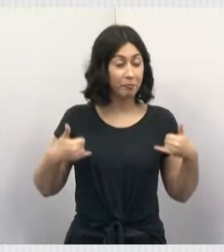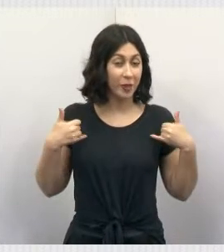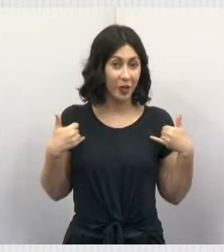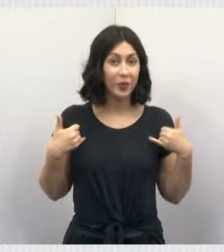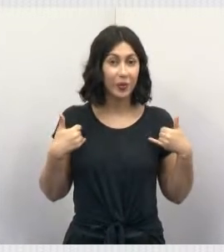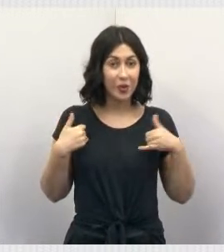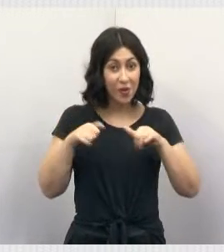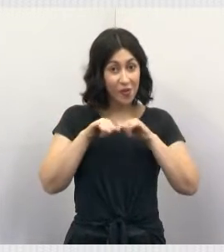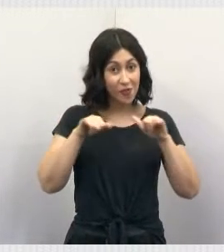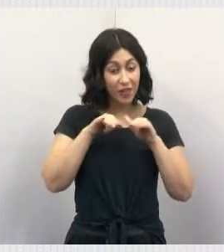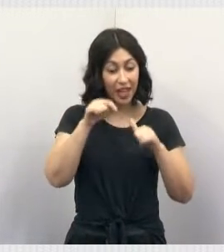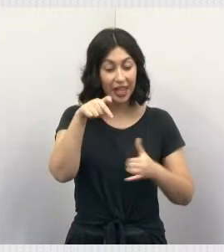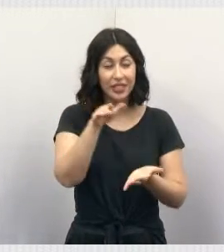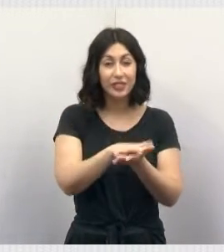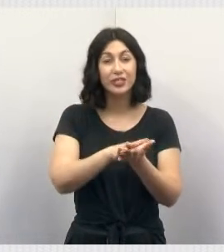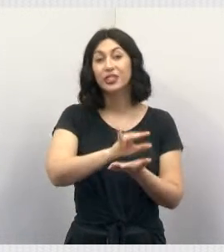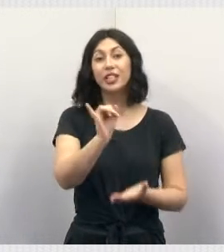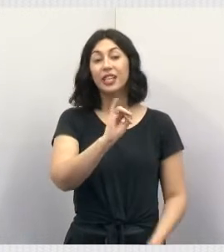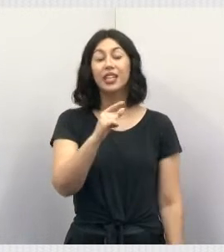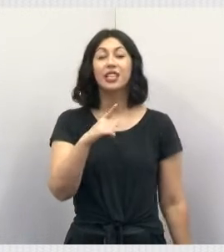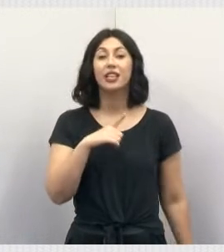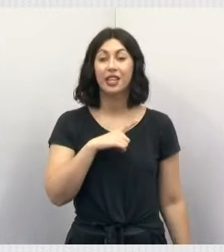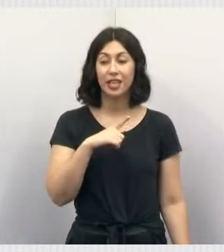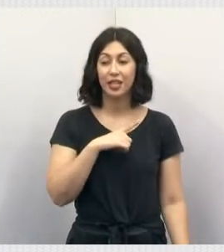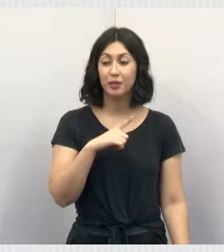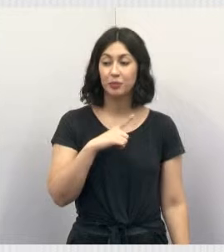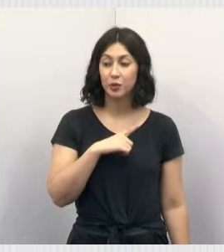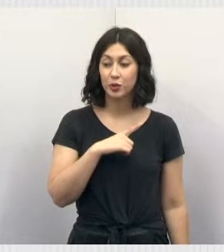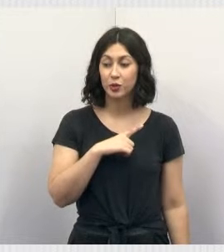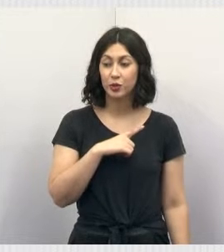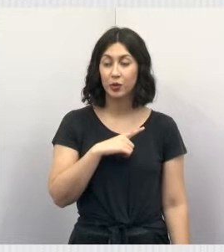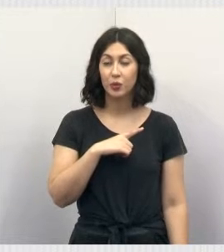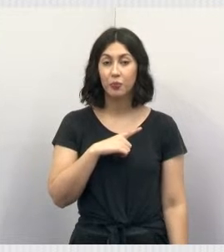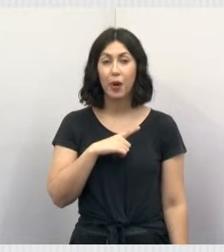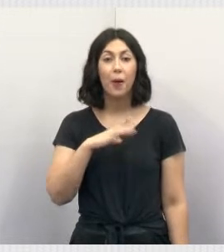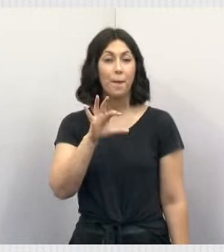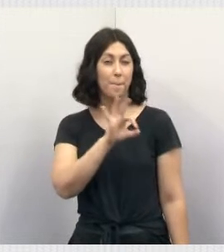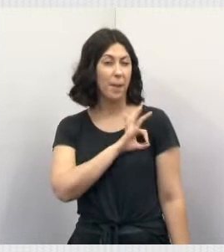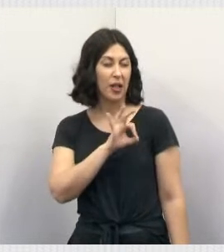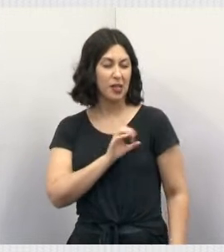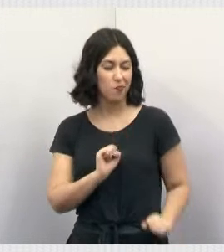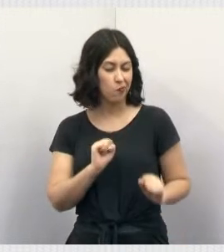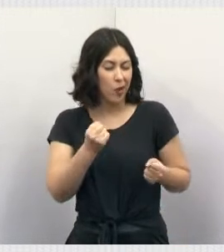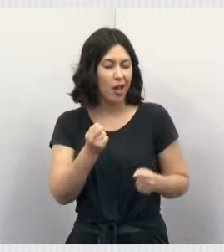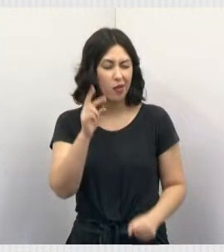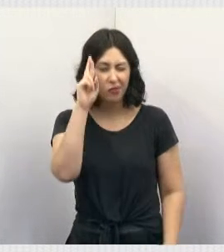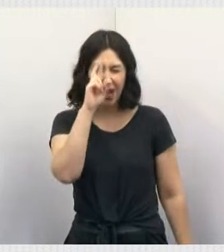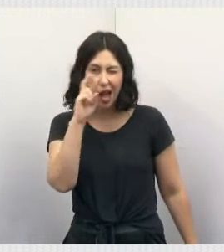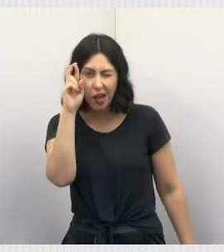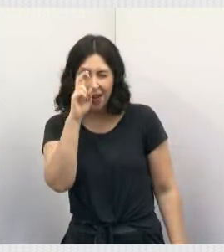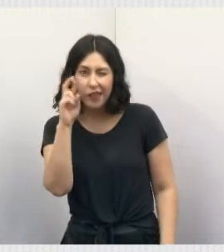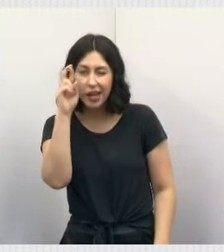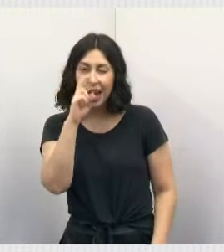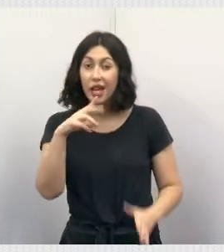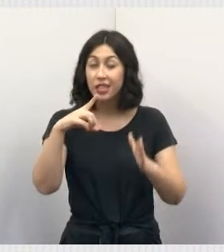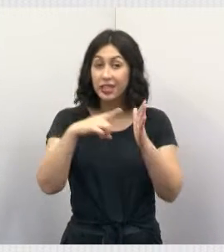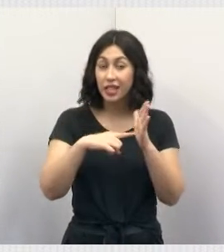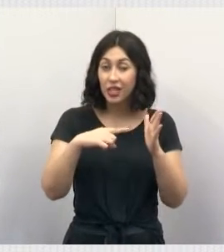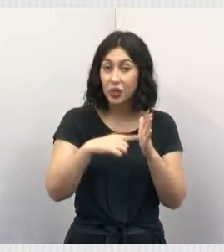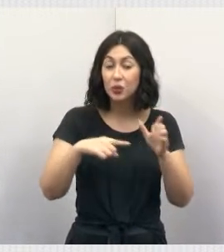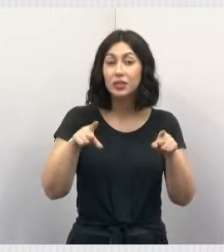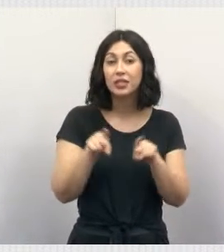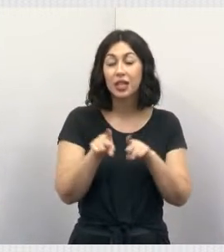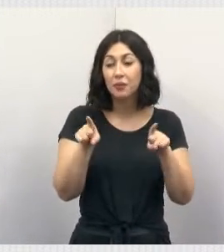mim dizer que em Jacareí nós temos uma GCM empenhada em averiguar denúncias de maus-tratos e um secretário